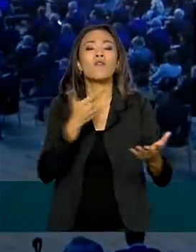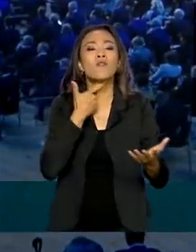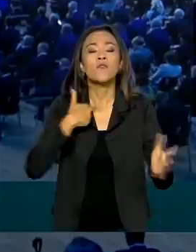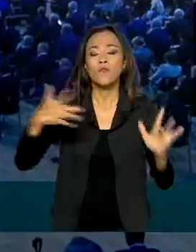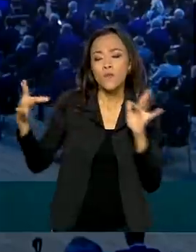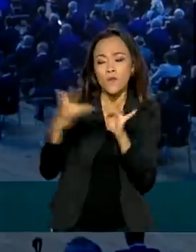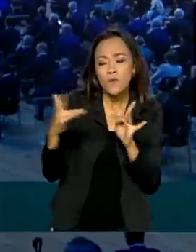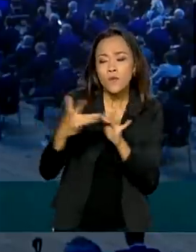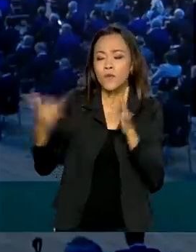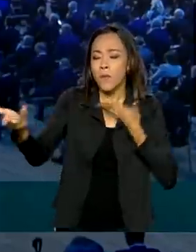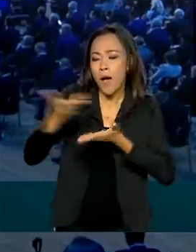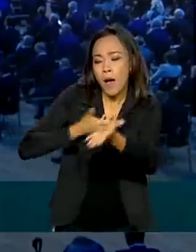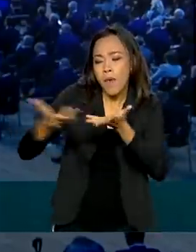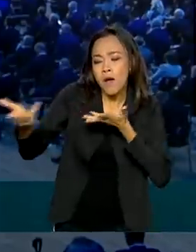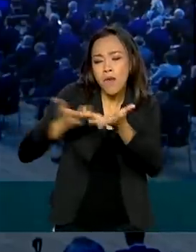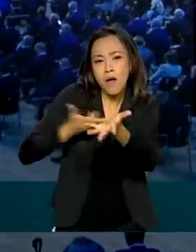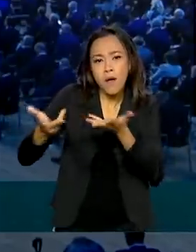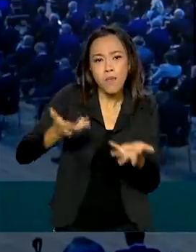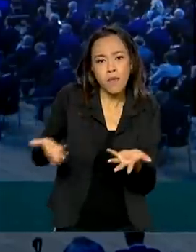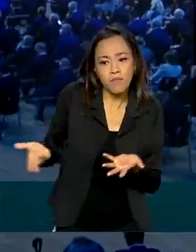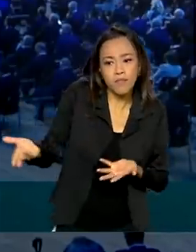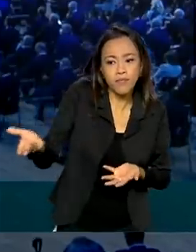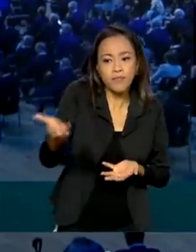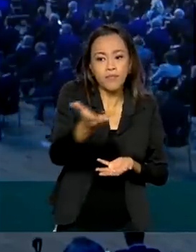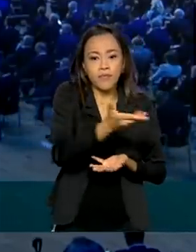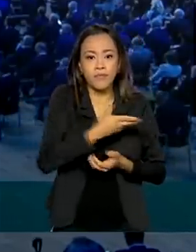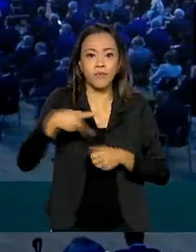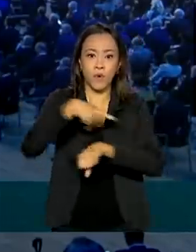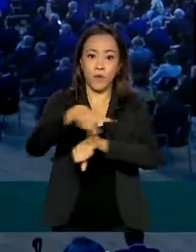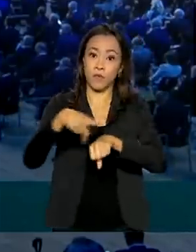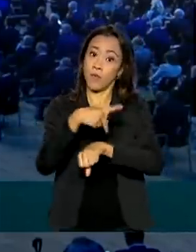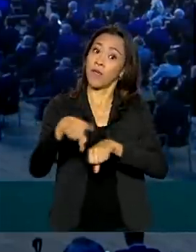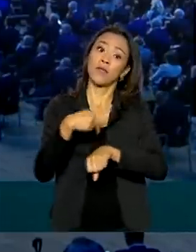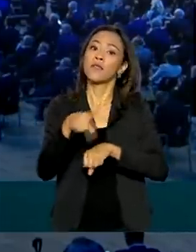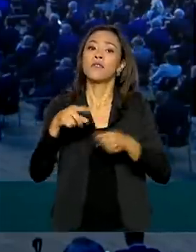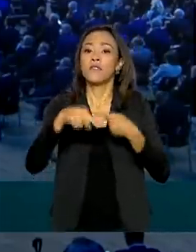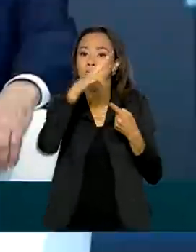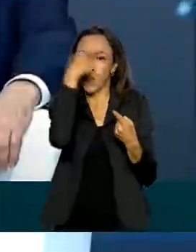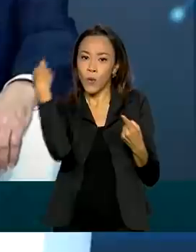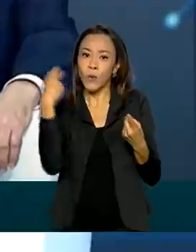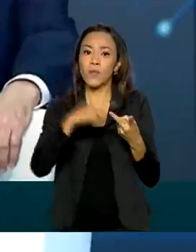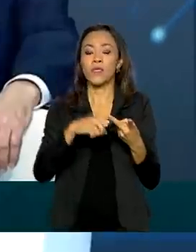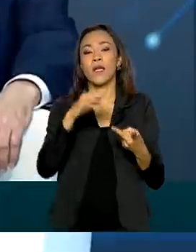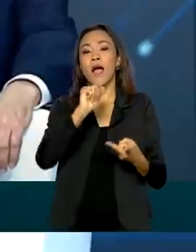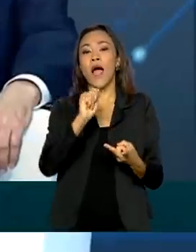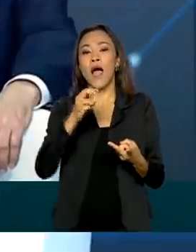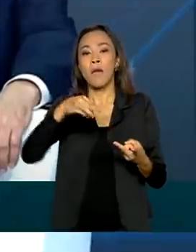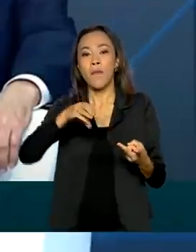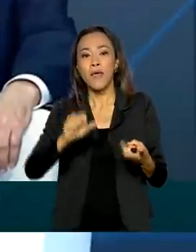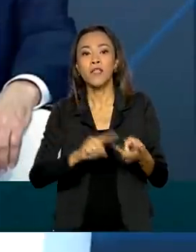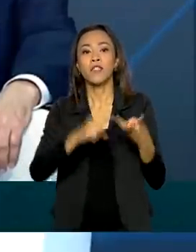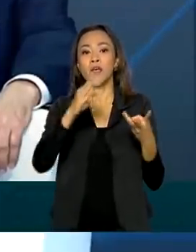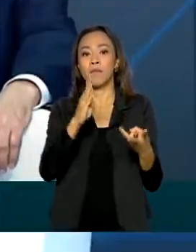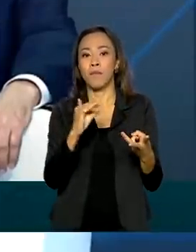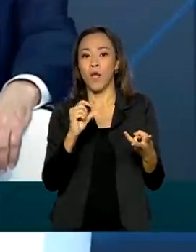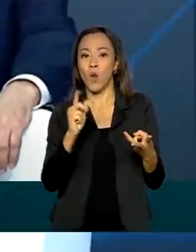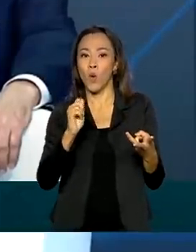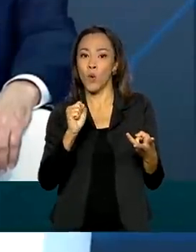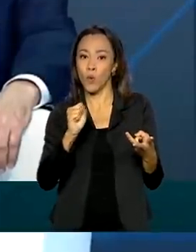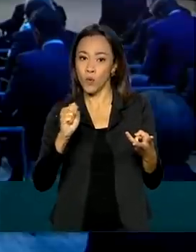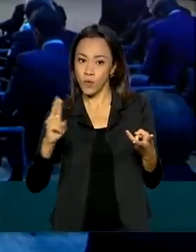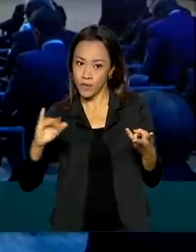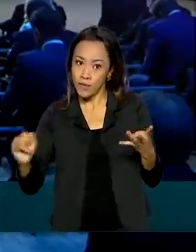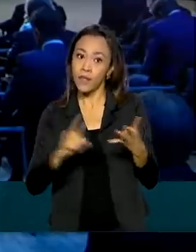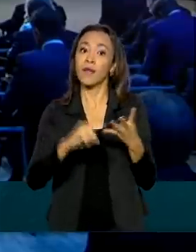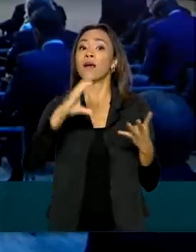amizade e cooperação com os países da região eurasiática, composta por Rússia, Armênia, Bielorrússia, Cazaquistão e